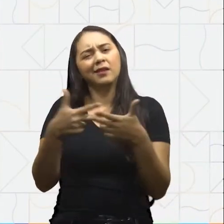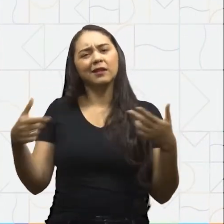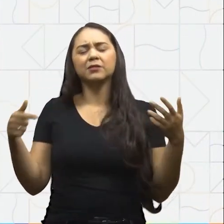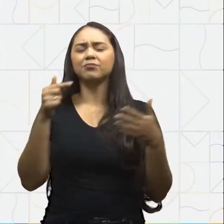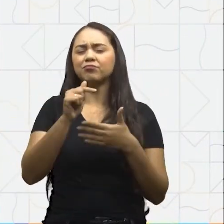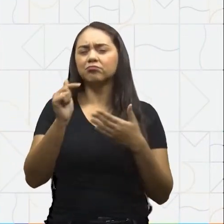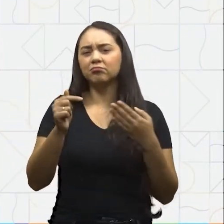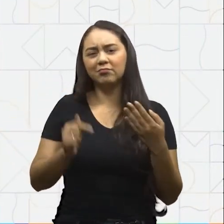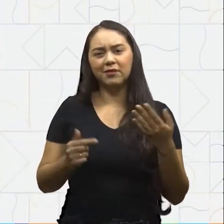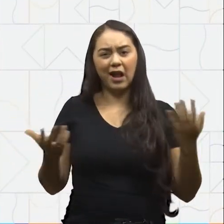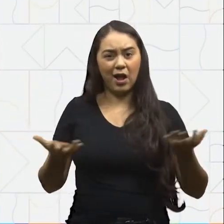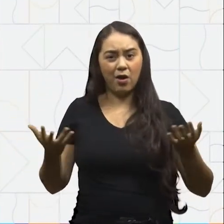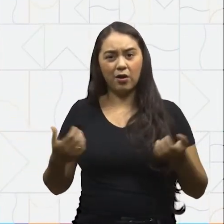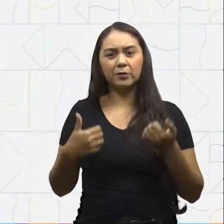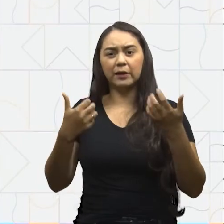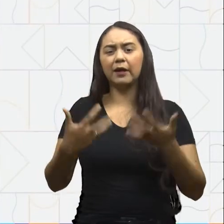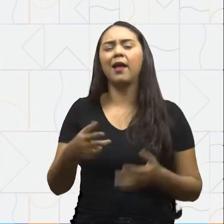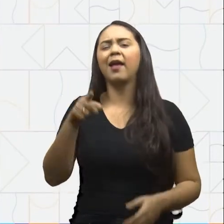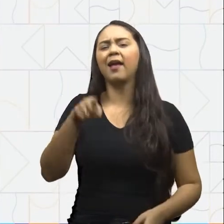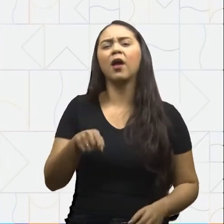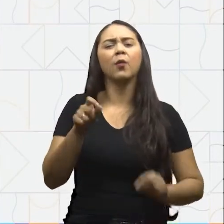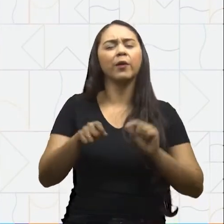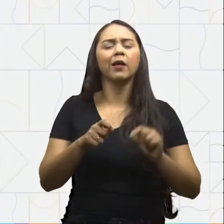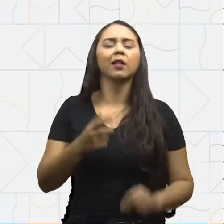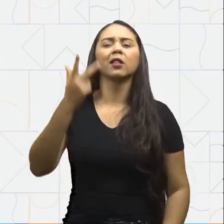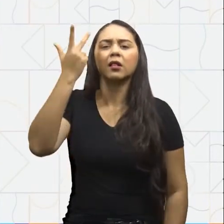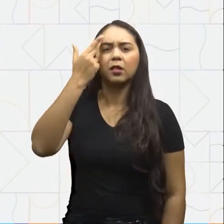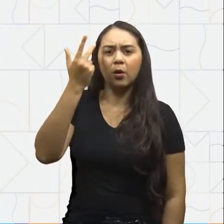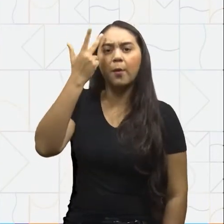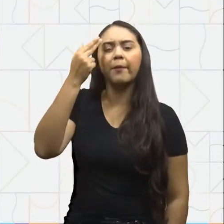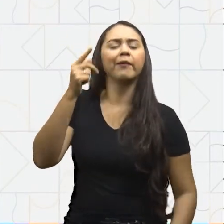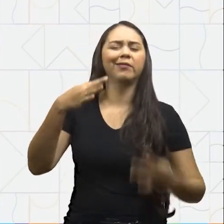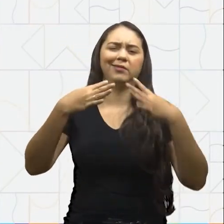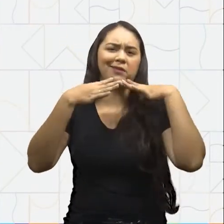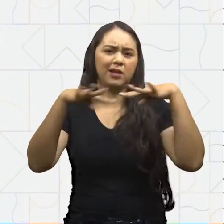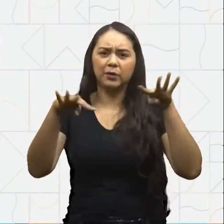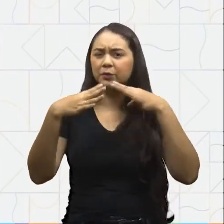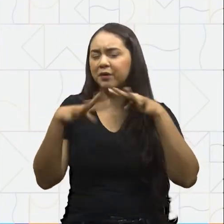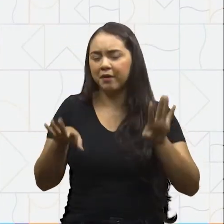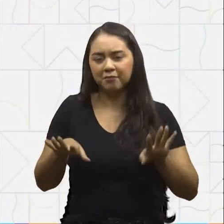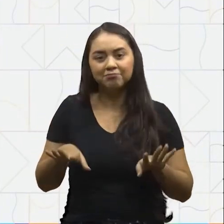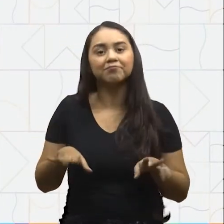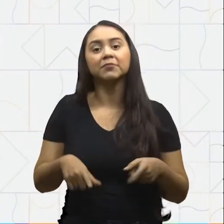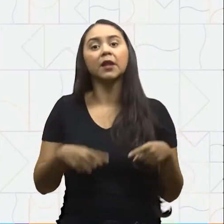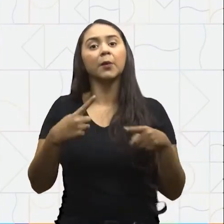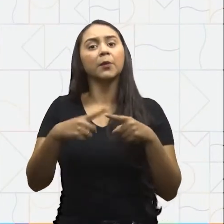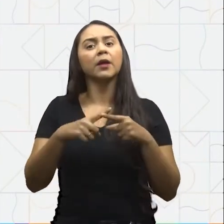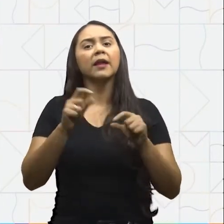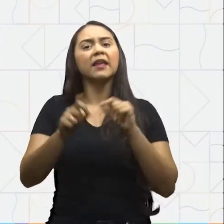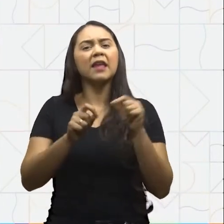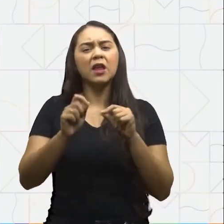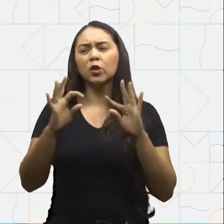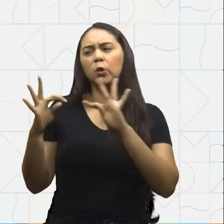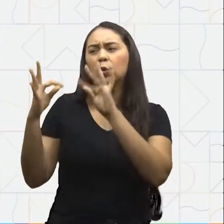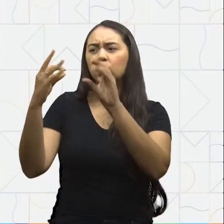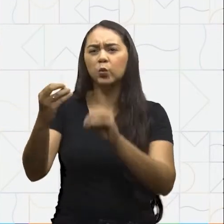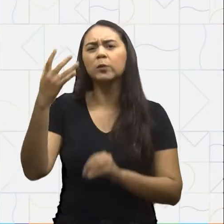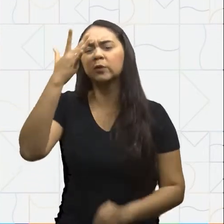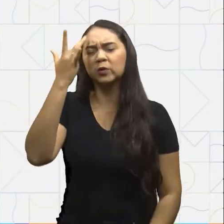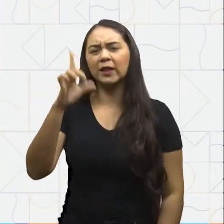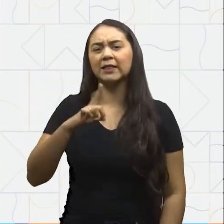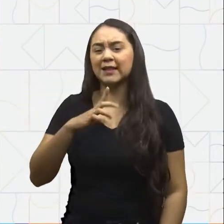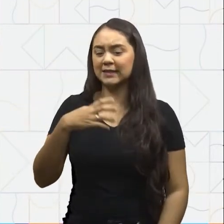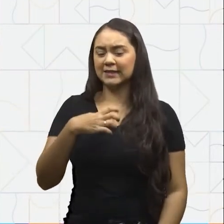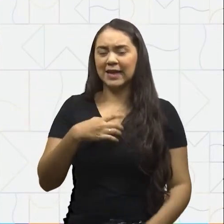isso que acabei de falar é totalmente comum e natural Afinal, quem nunca teve